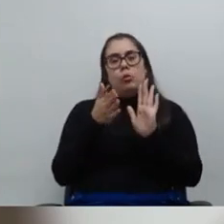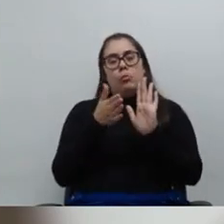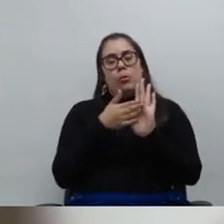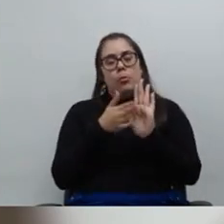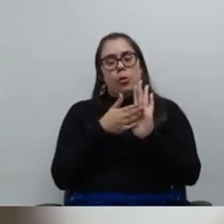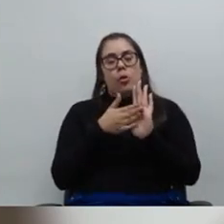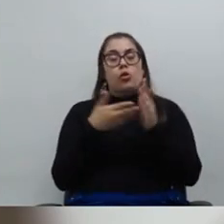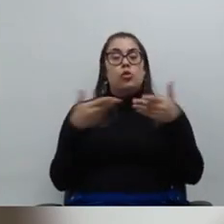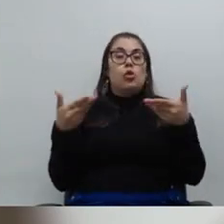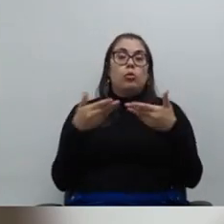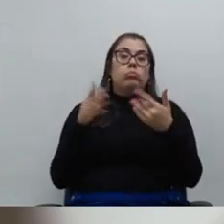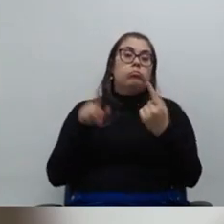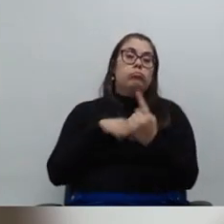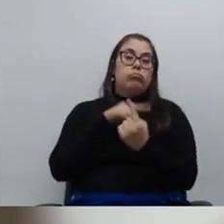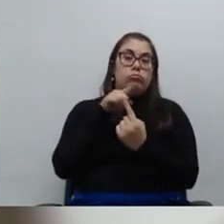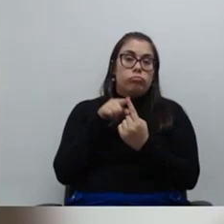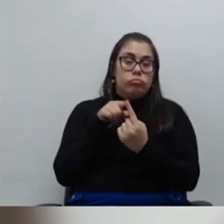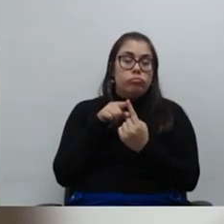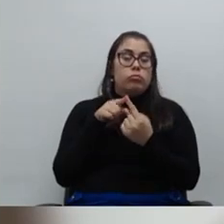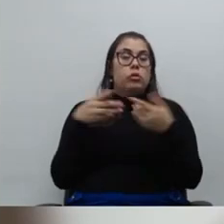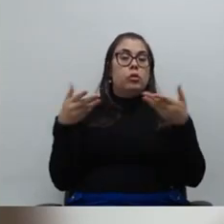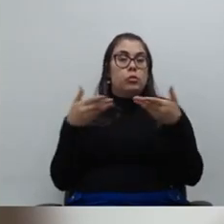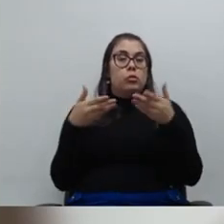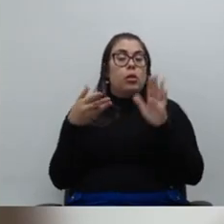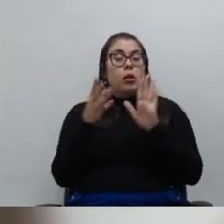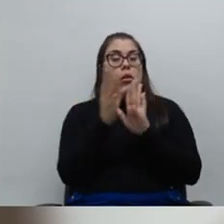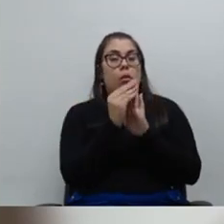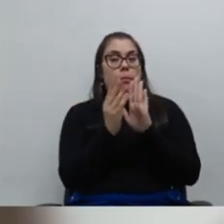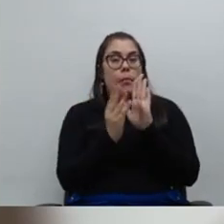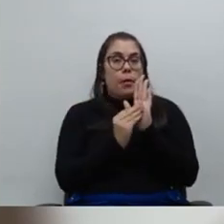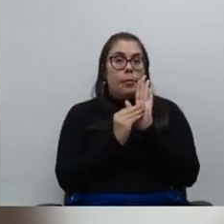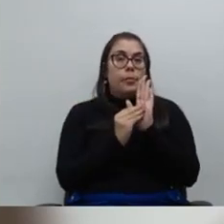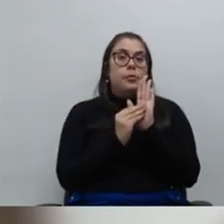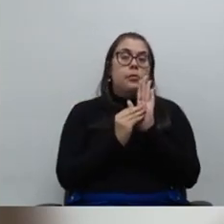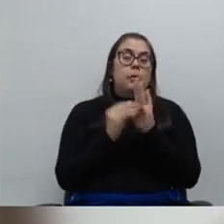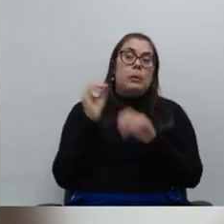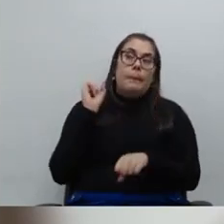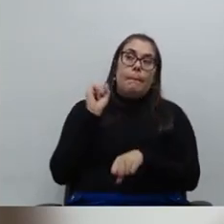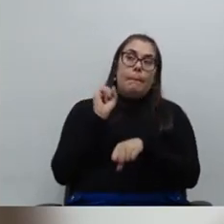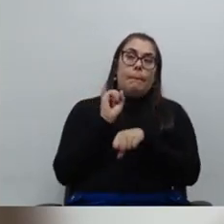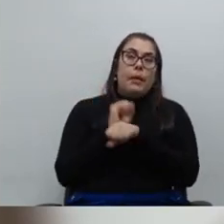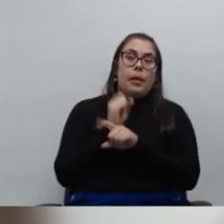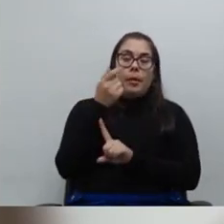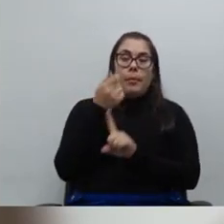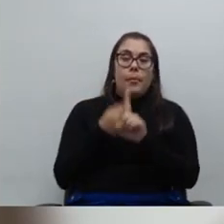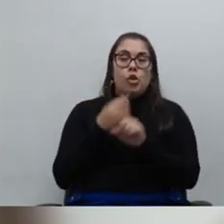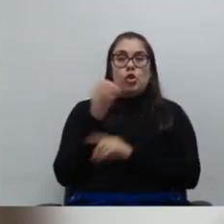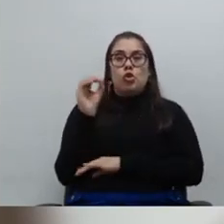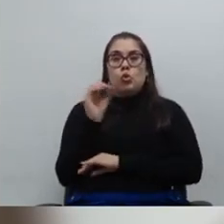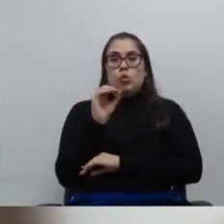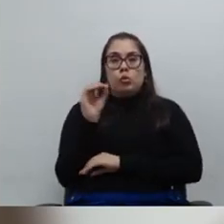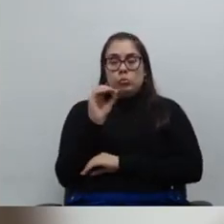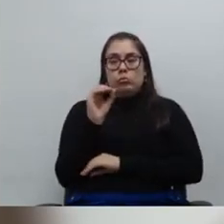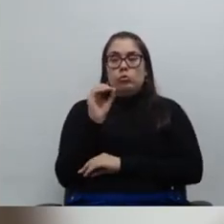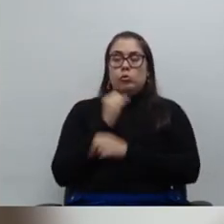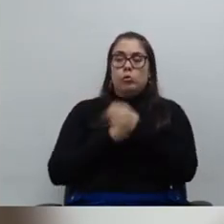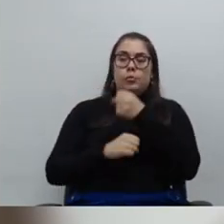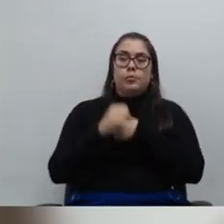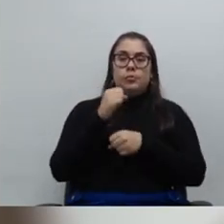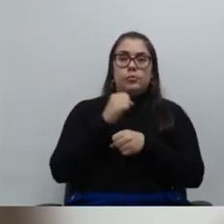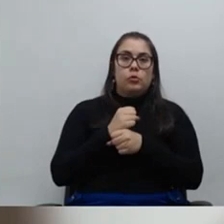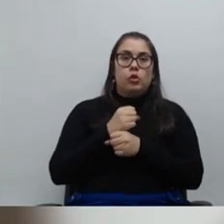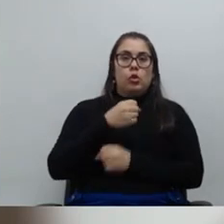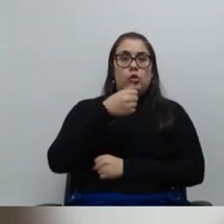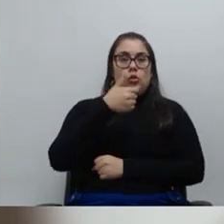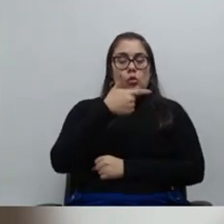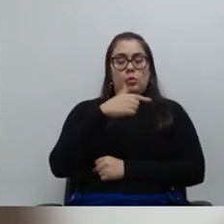objeto hoje, né, da nossa pauta, que já estava parada desde outubro de 2022 com relação à licença